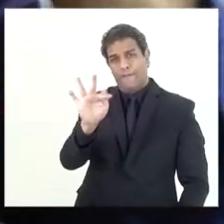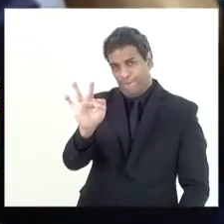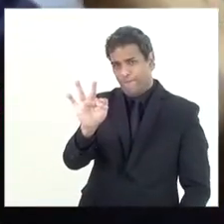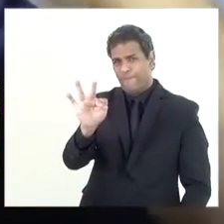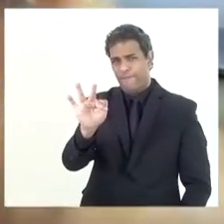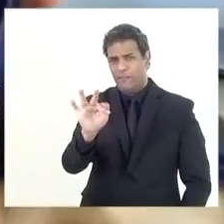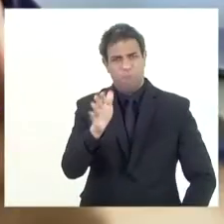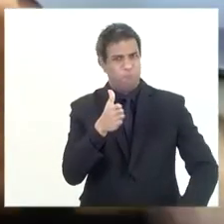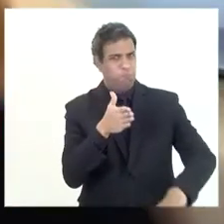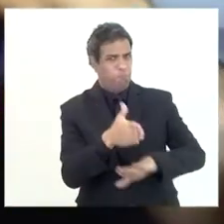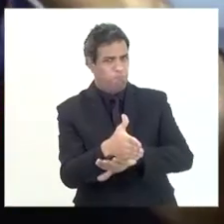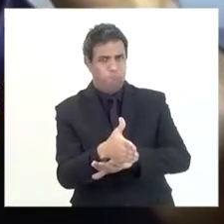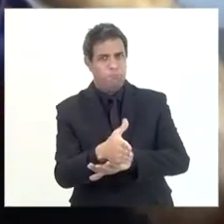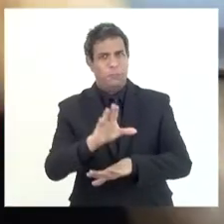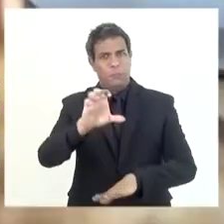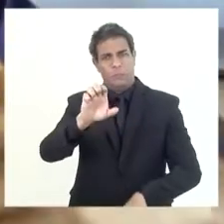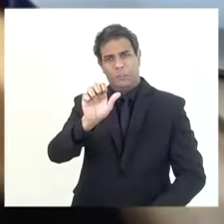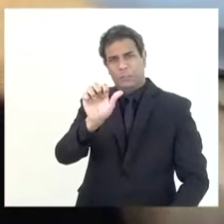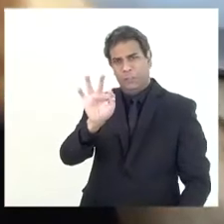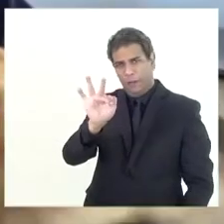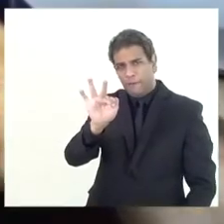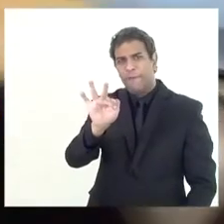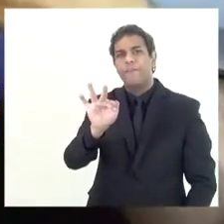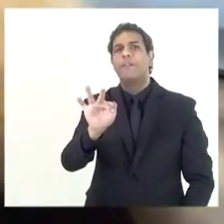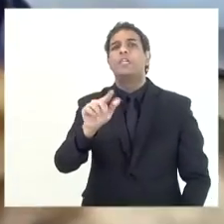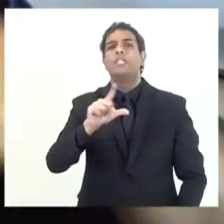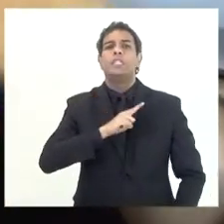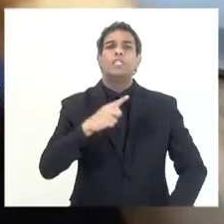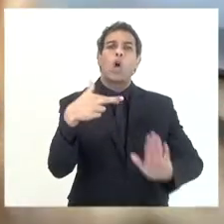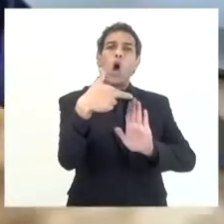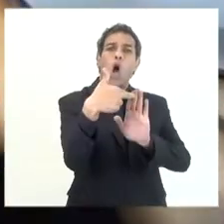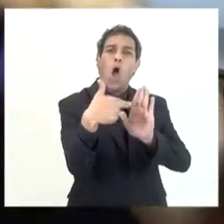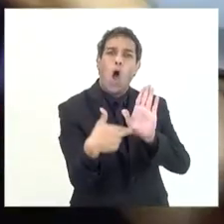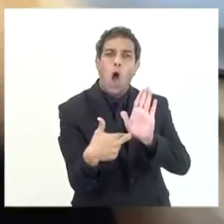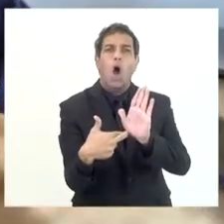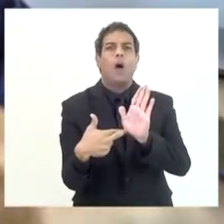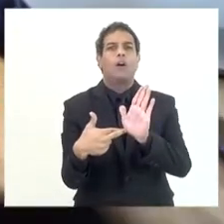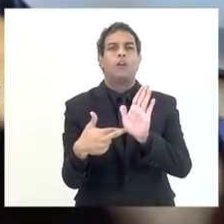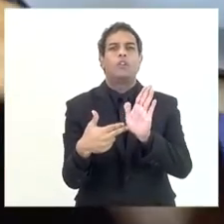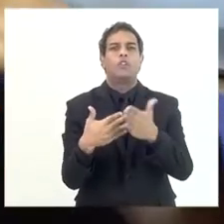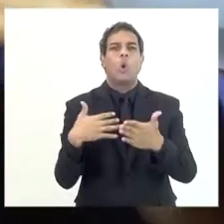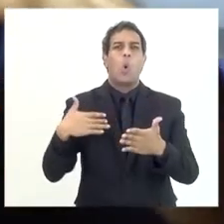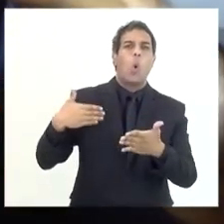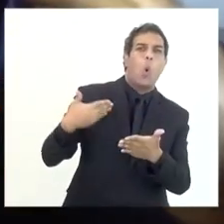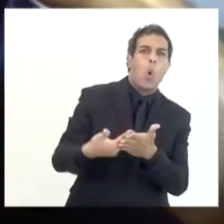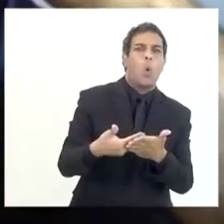e vêem também as disposições das origens das arrecadações